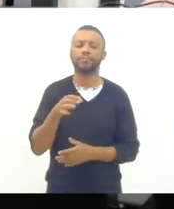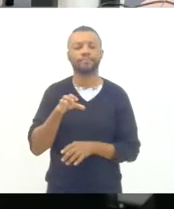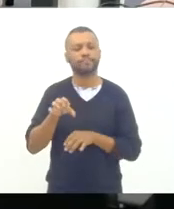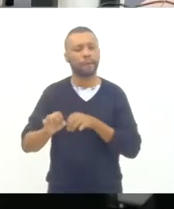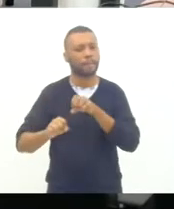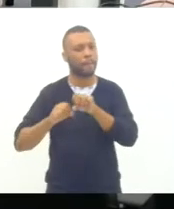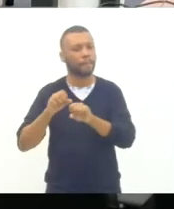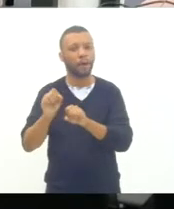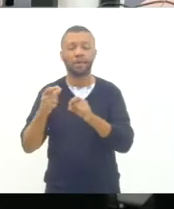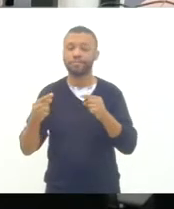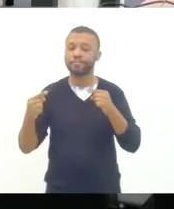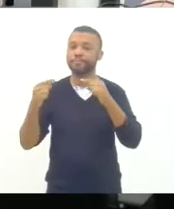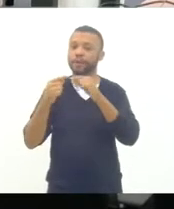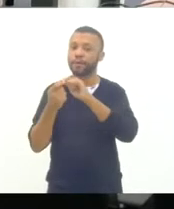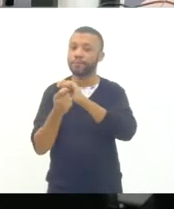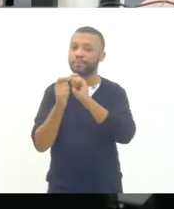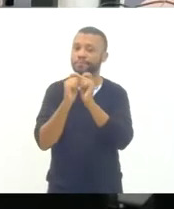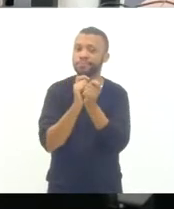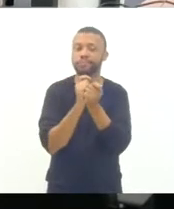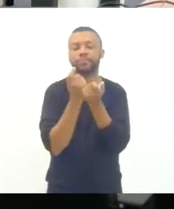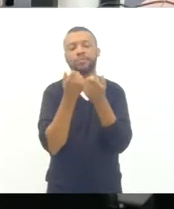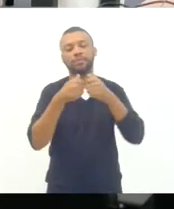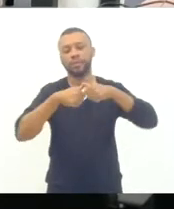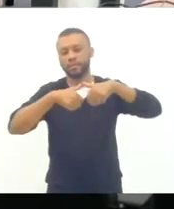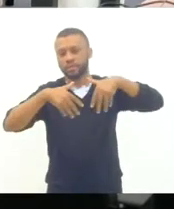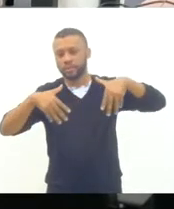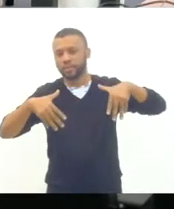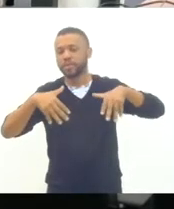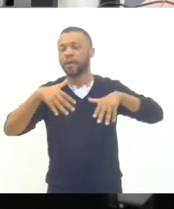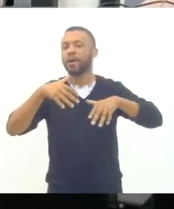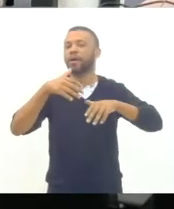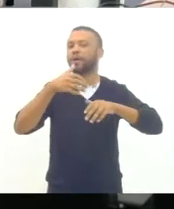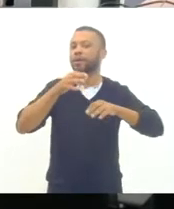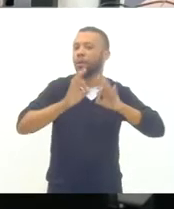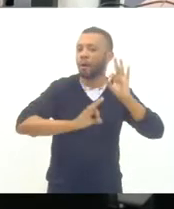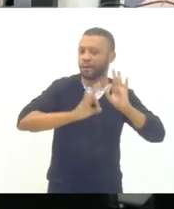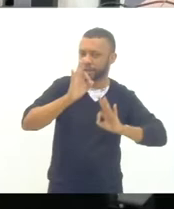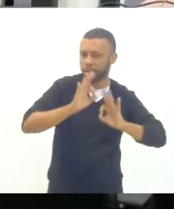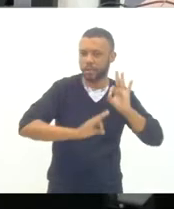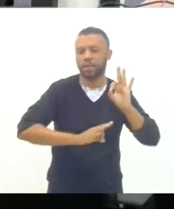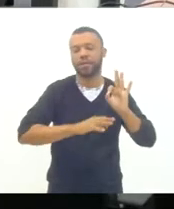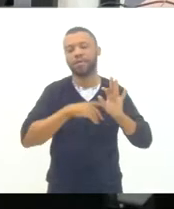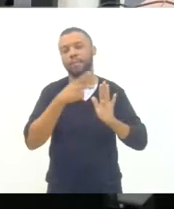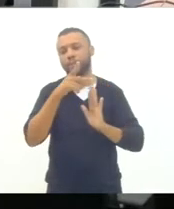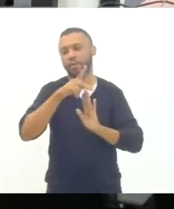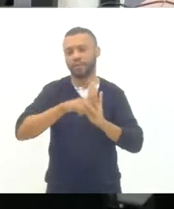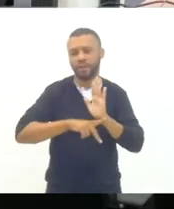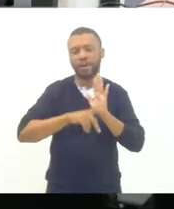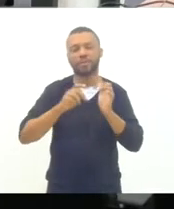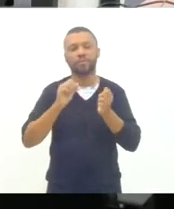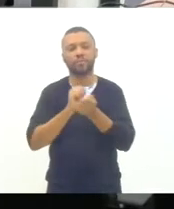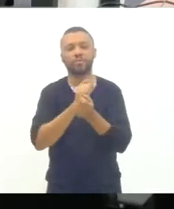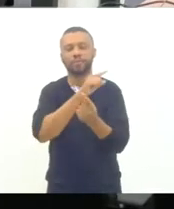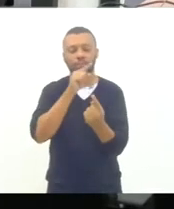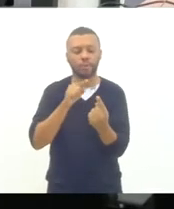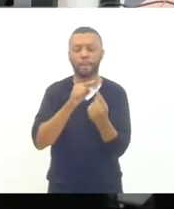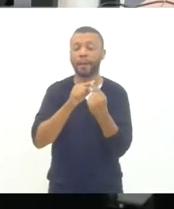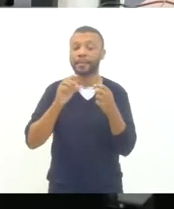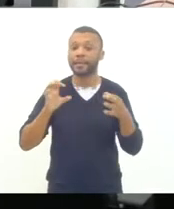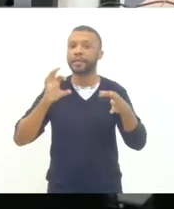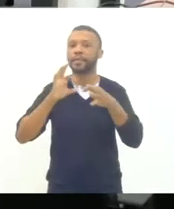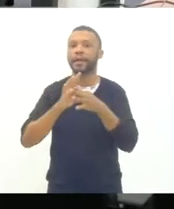um alinhamento entre as diretrizes organizacionais, projetos e programas com as metas do plano